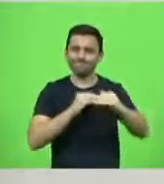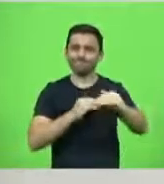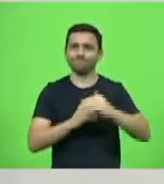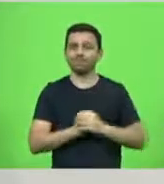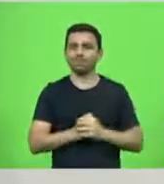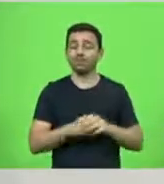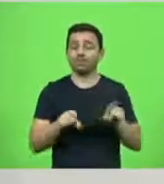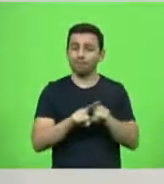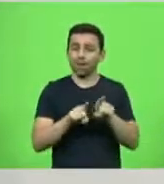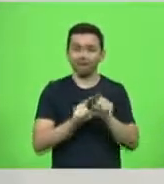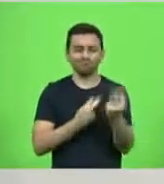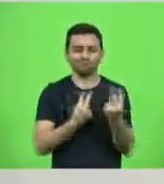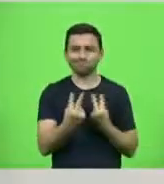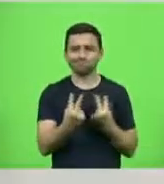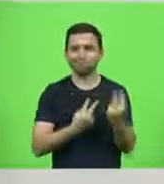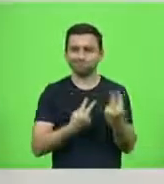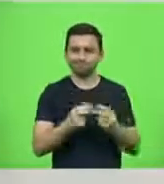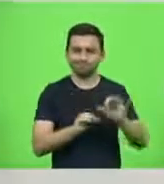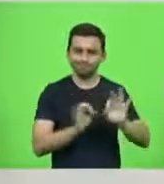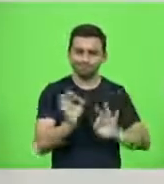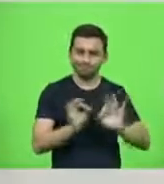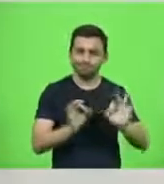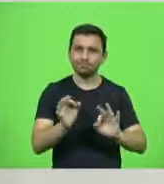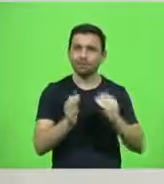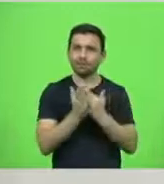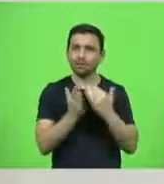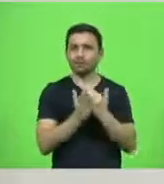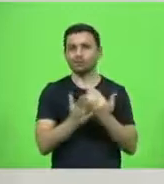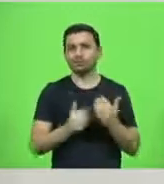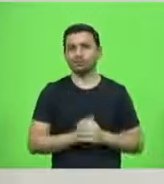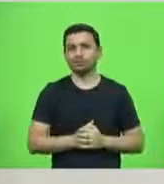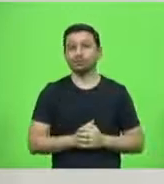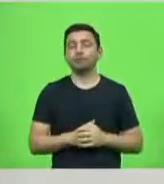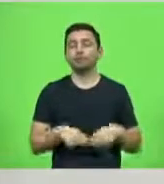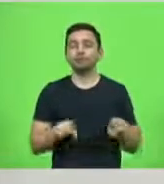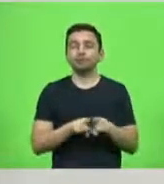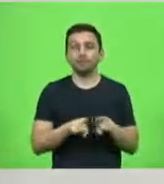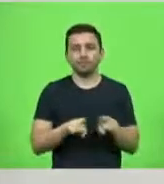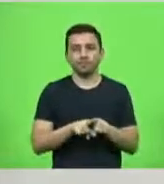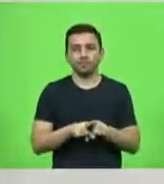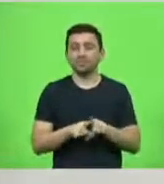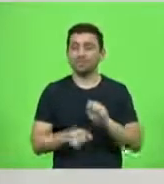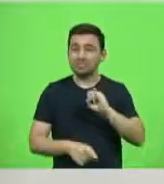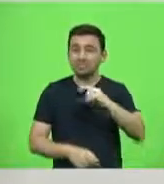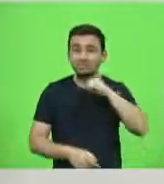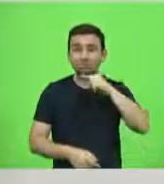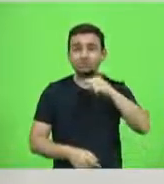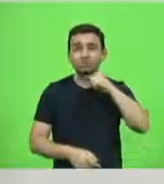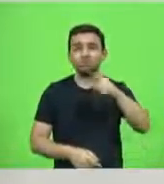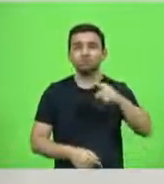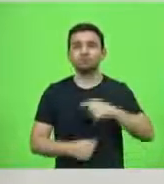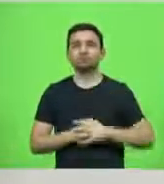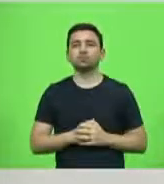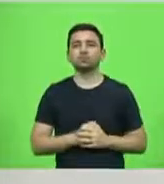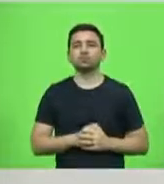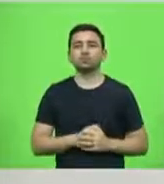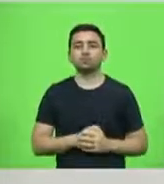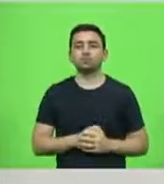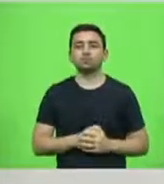duplicação e, se não for possível a duplicação, pelo menos aumentar